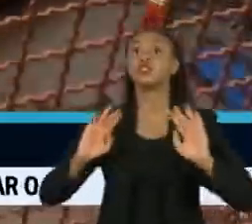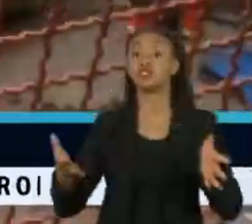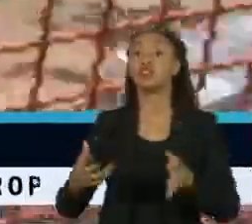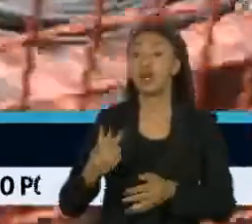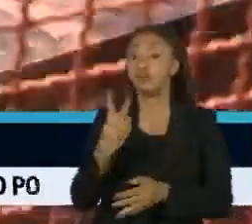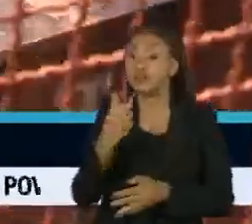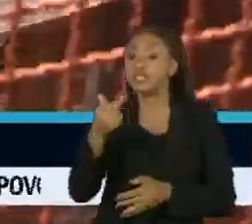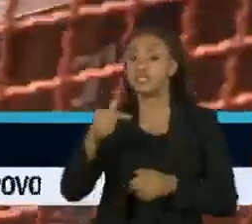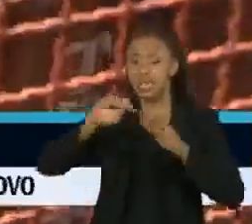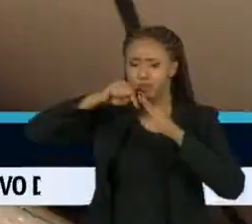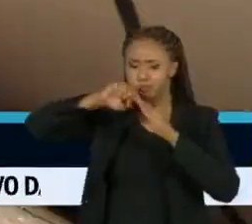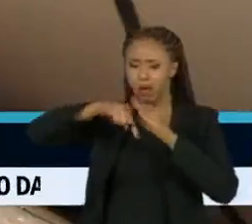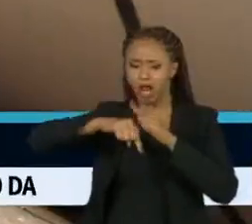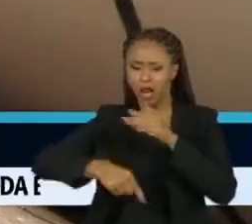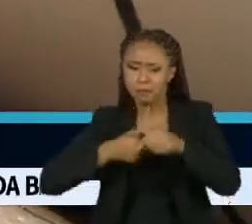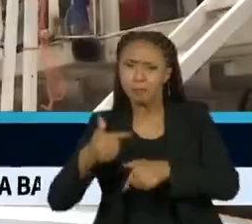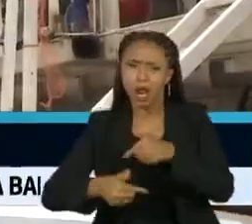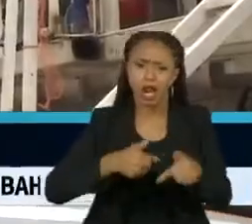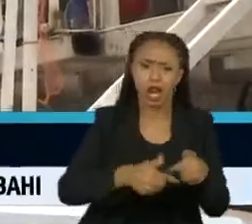metros de profundidade.